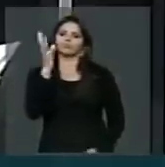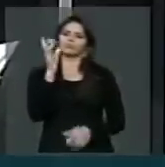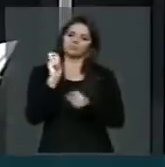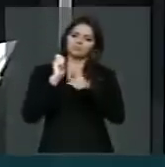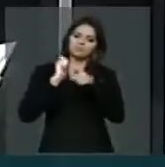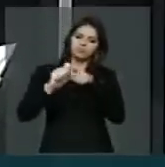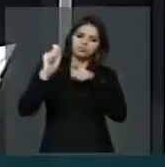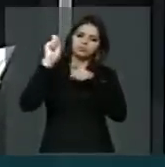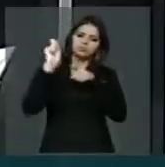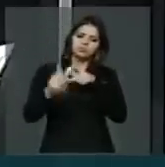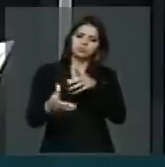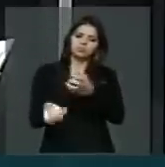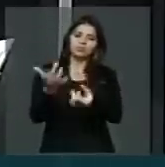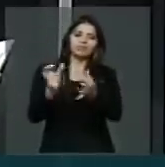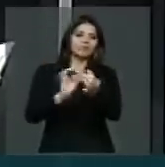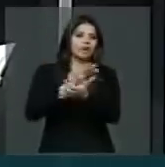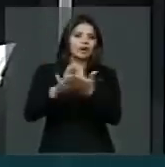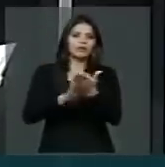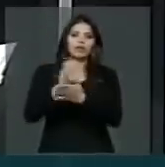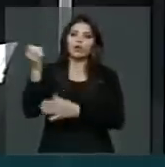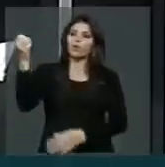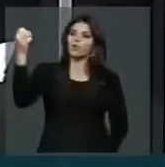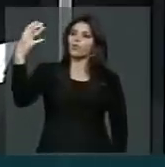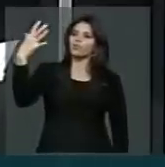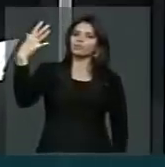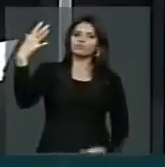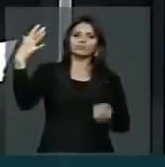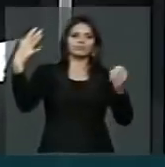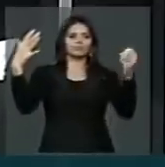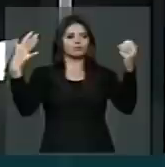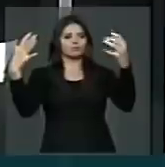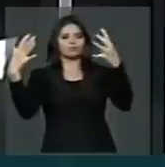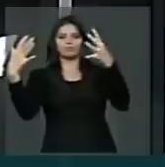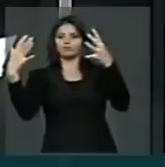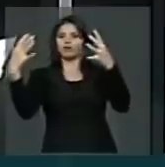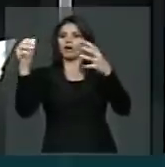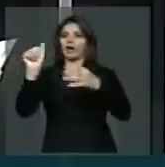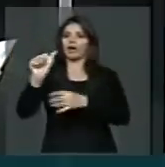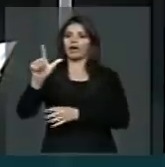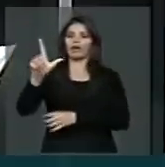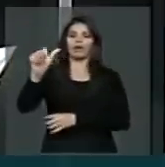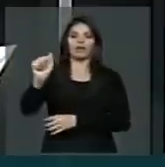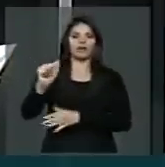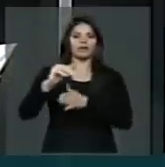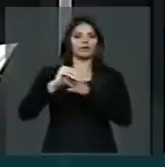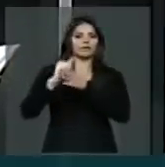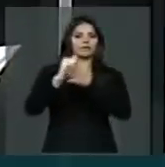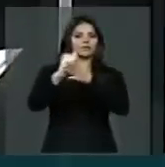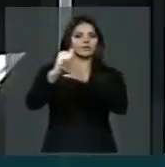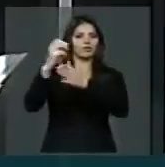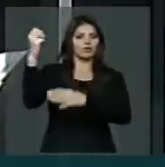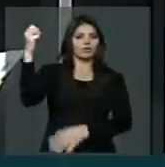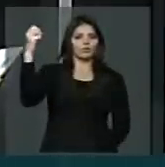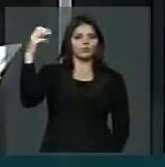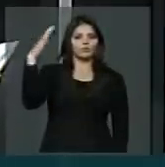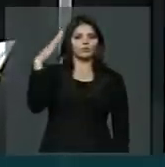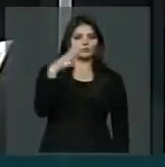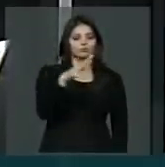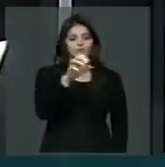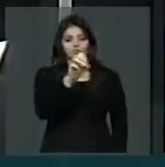É luz sobre luz. Alá guia a sua luz a quem quer.